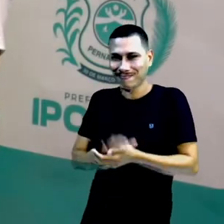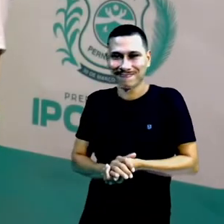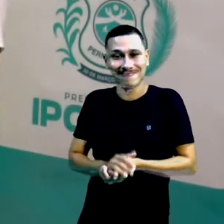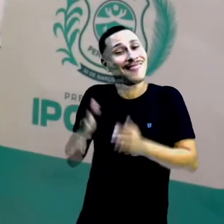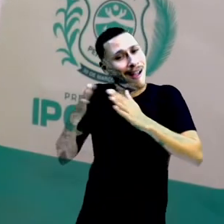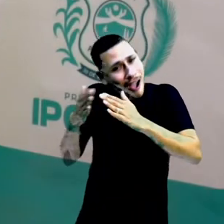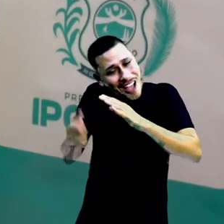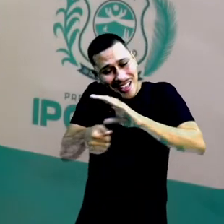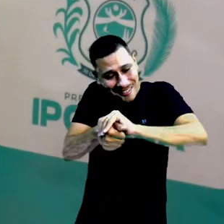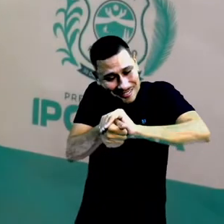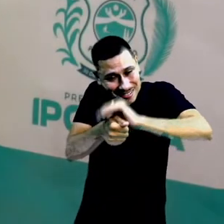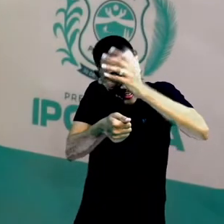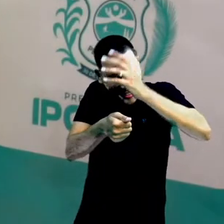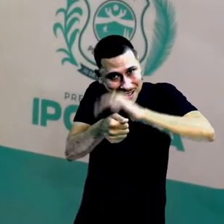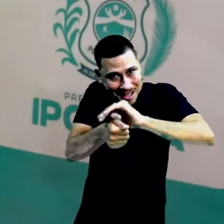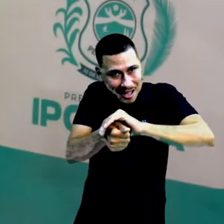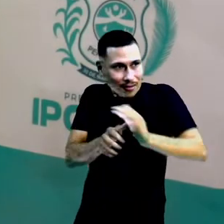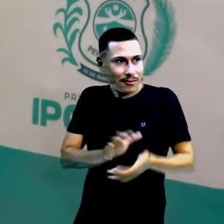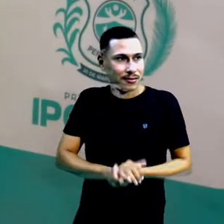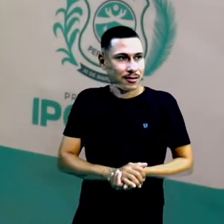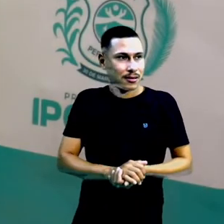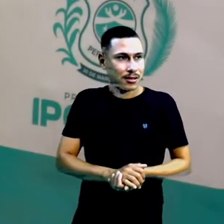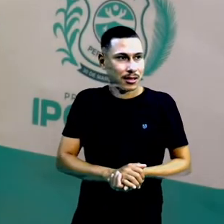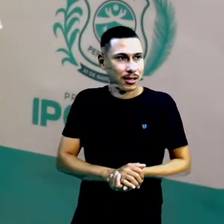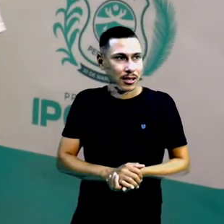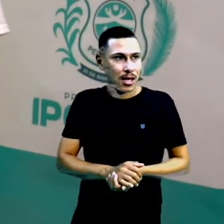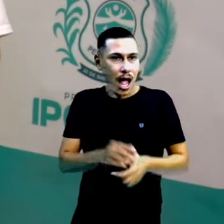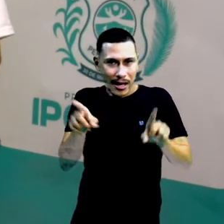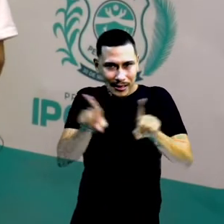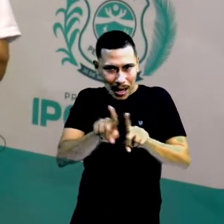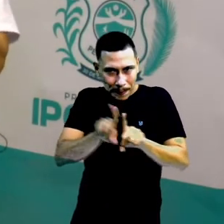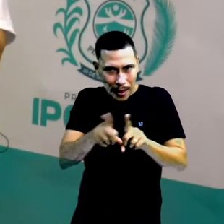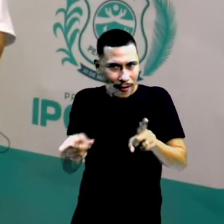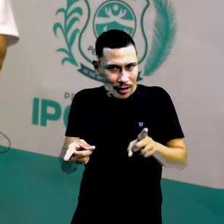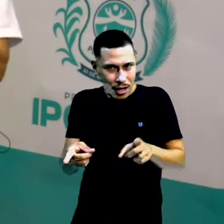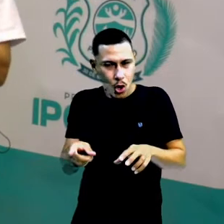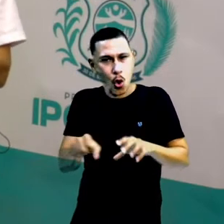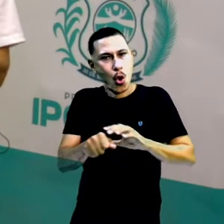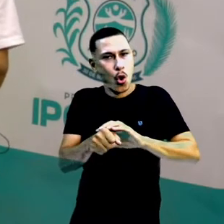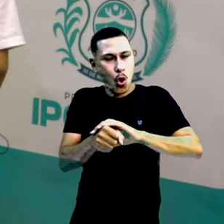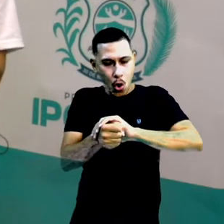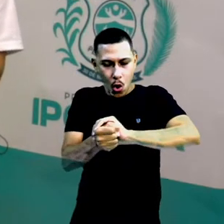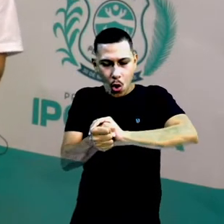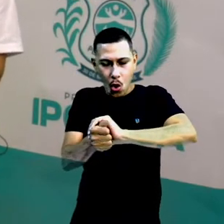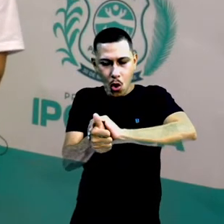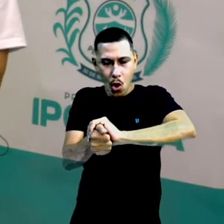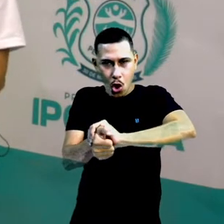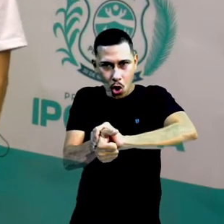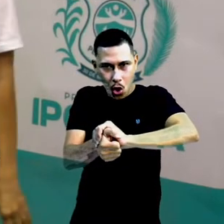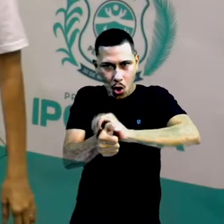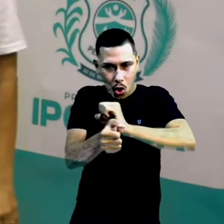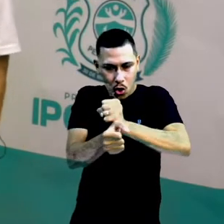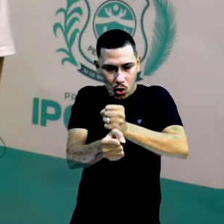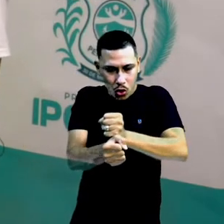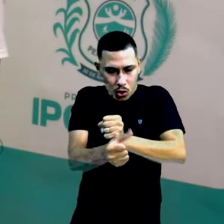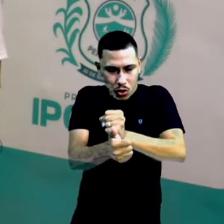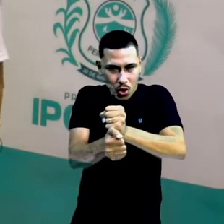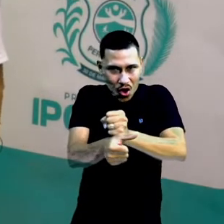E conchas, como o caracol e algum costraço, diferente, né, que tem as conchinhas.